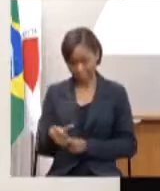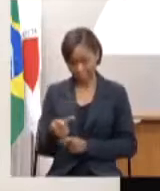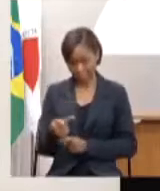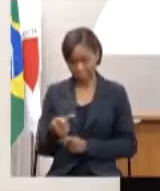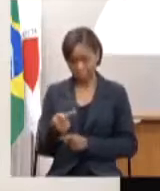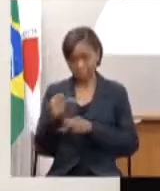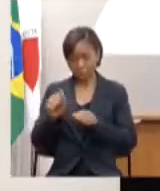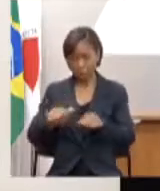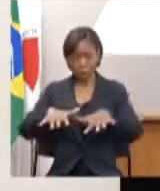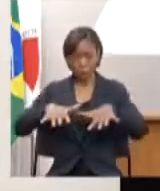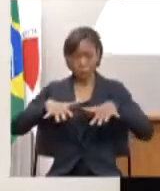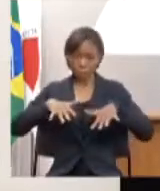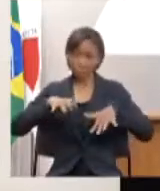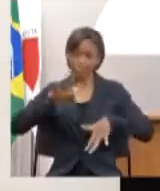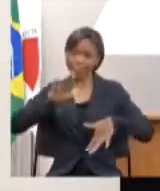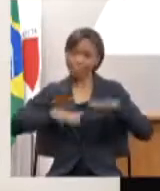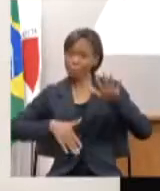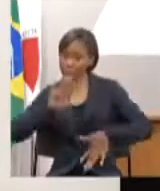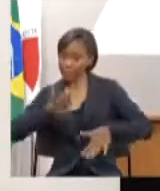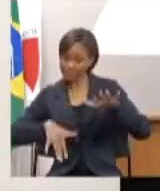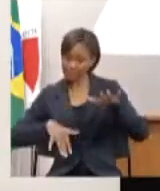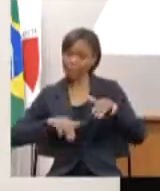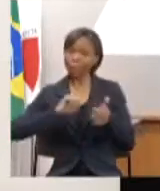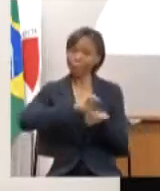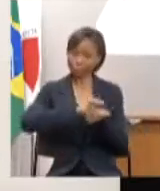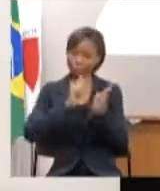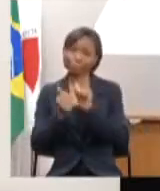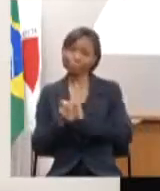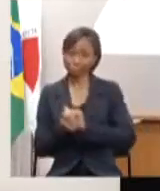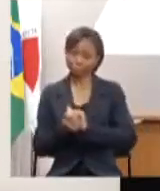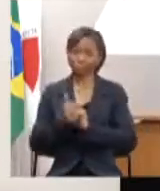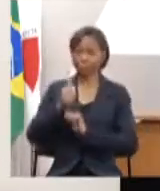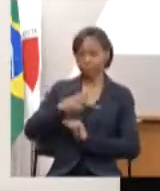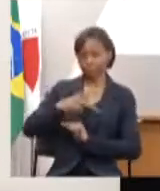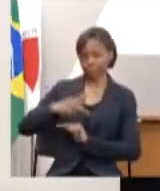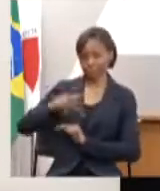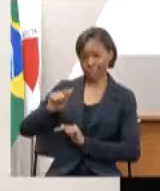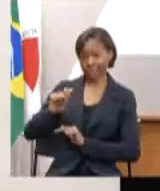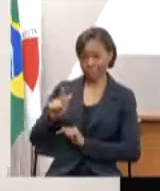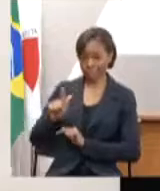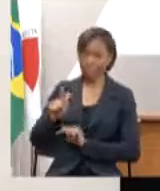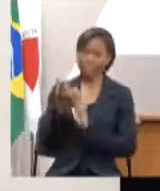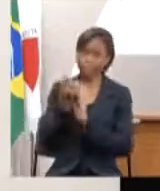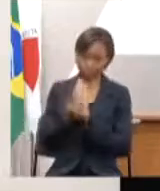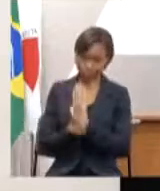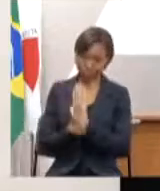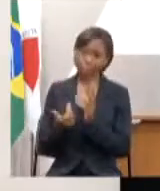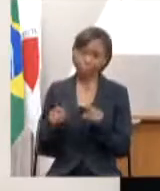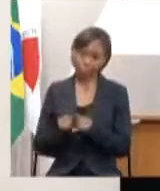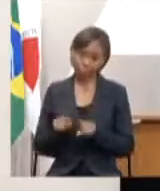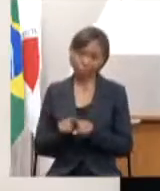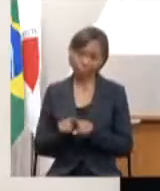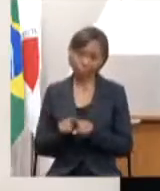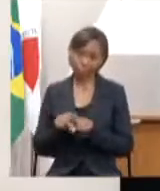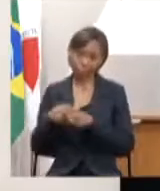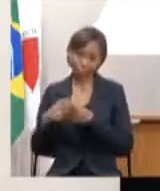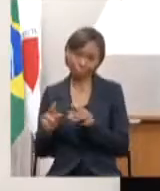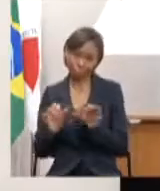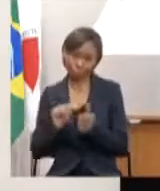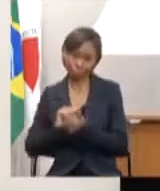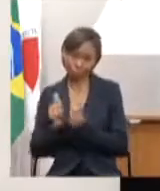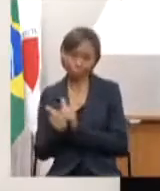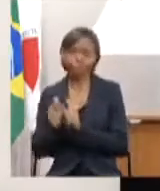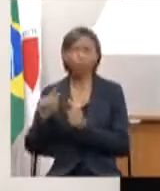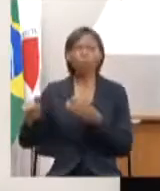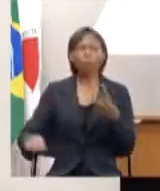Assembleia adequações, tanto no PPAG quanto no orçamento. Terceiro ponto, rede